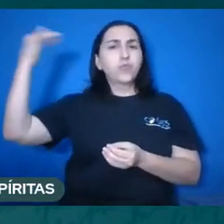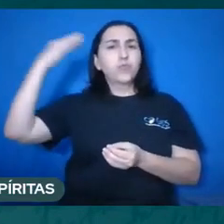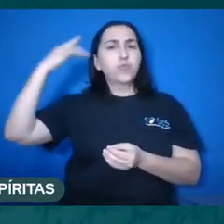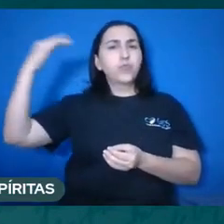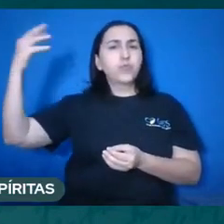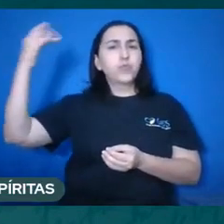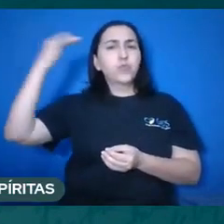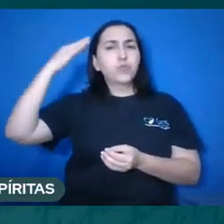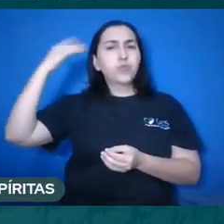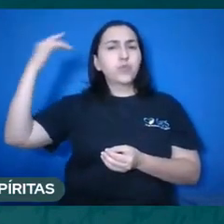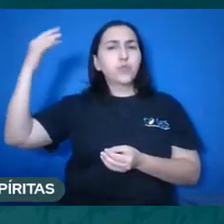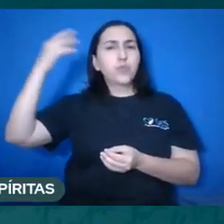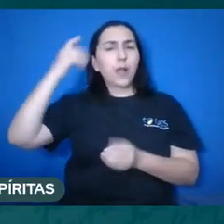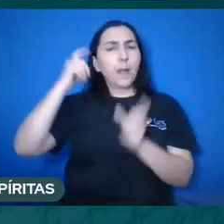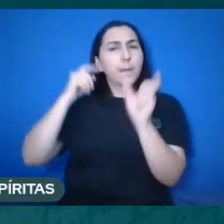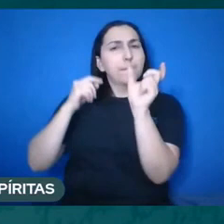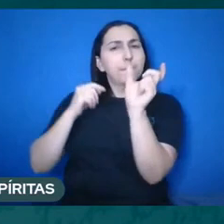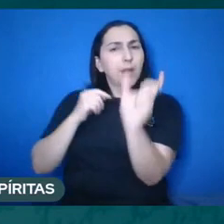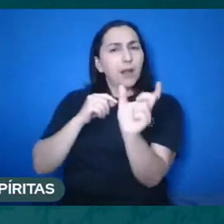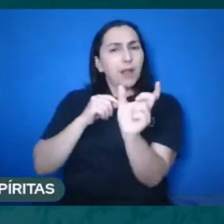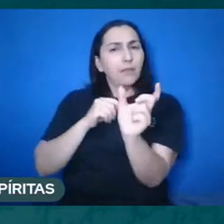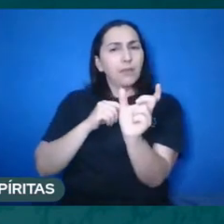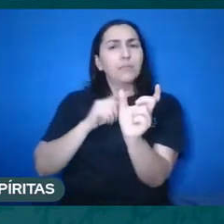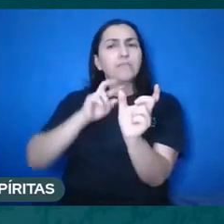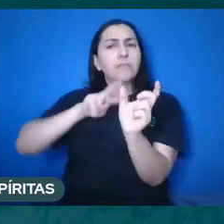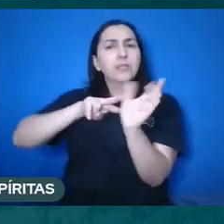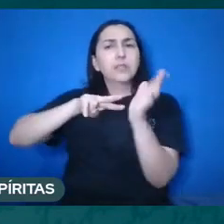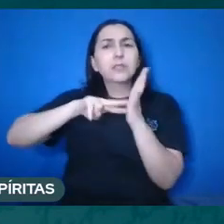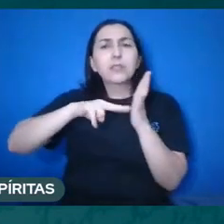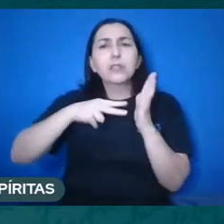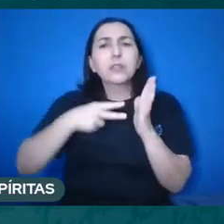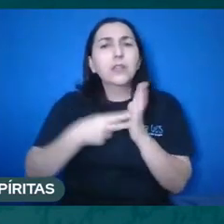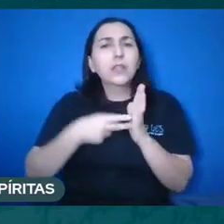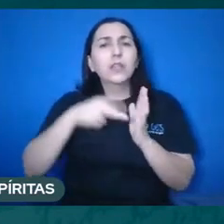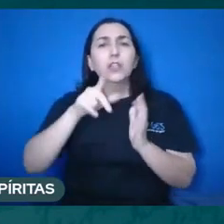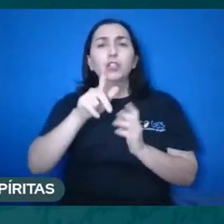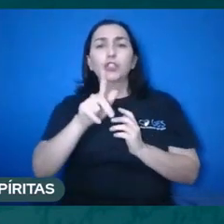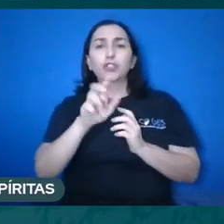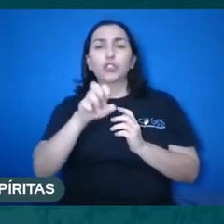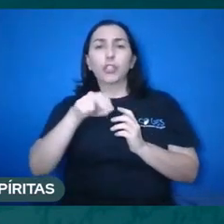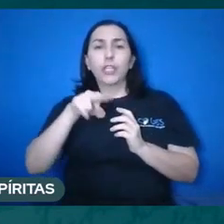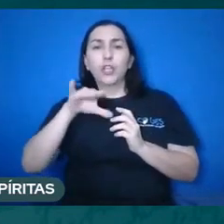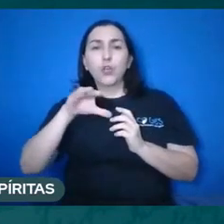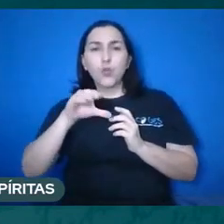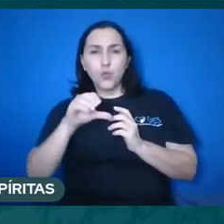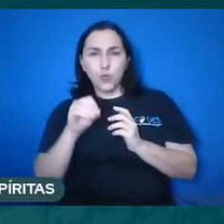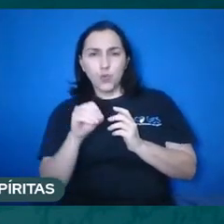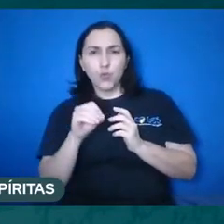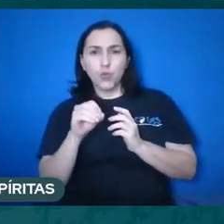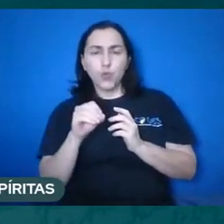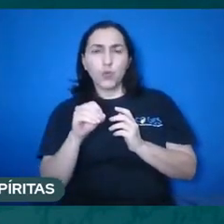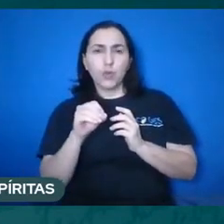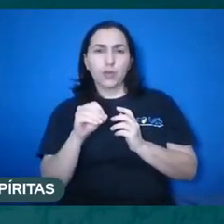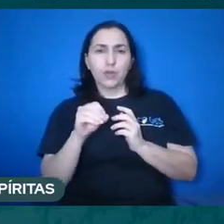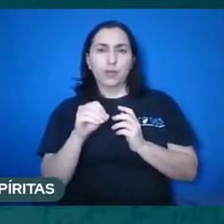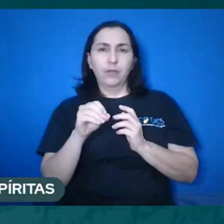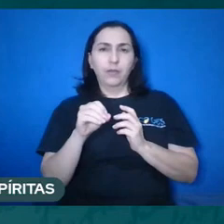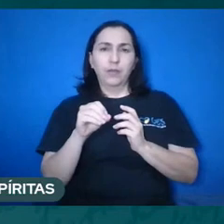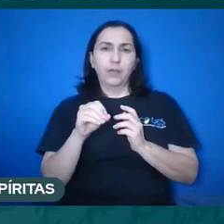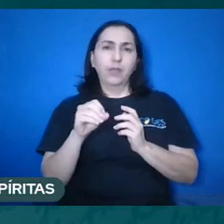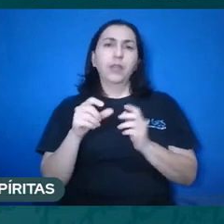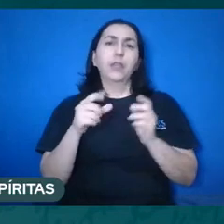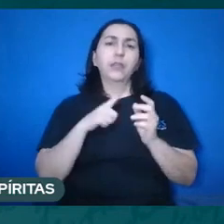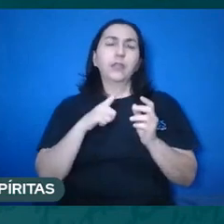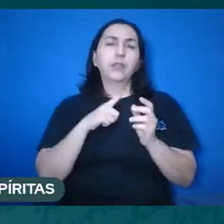significaria, pura e simplesmente, o gênio, ou seja, aquela orientação que vem